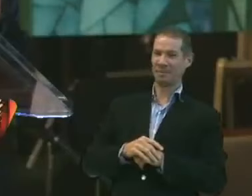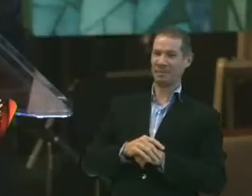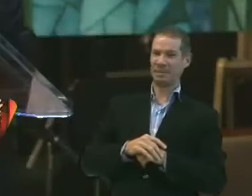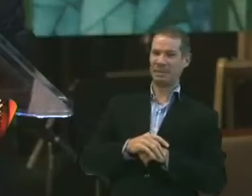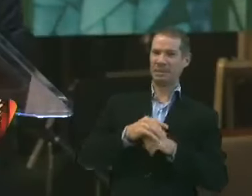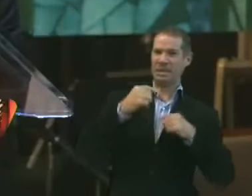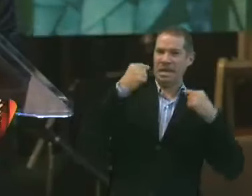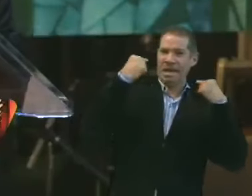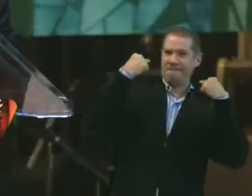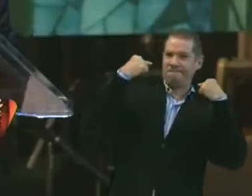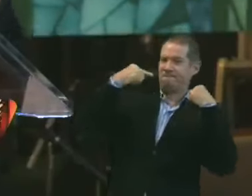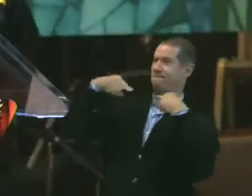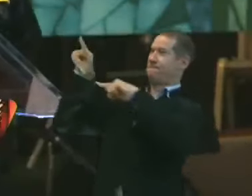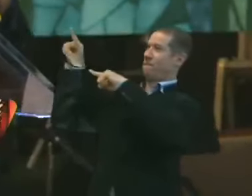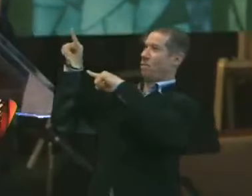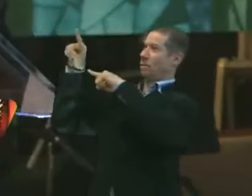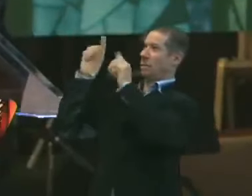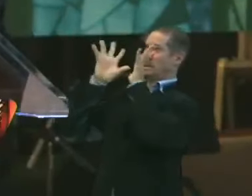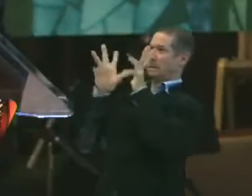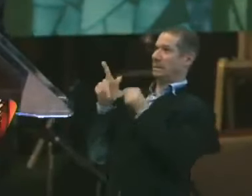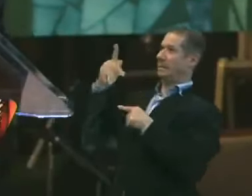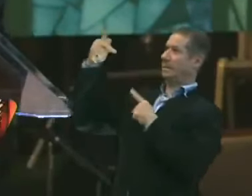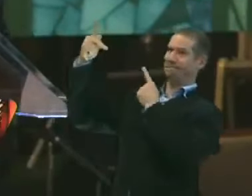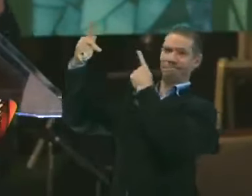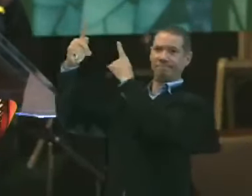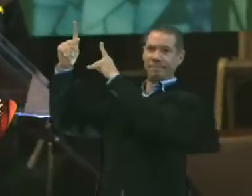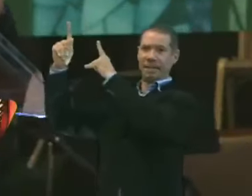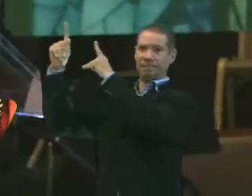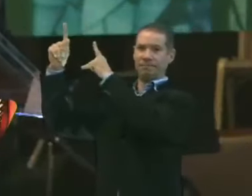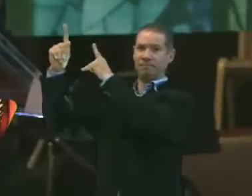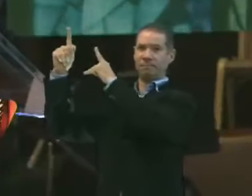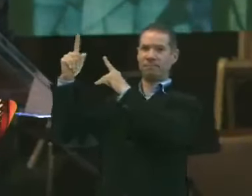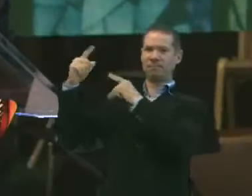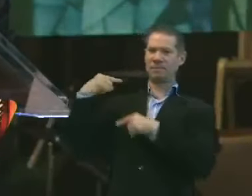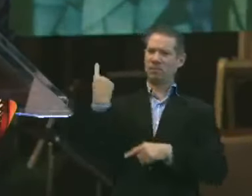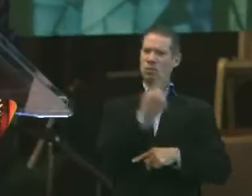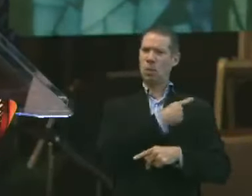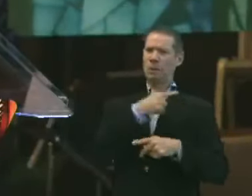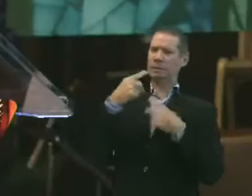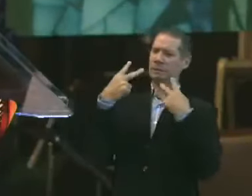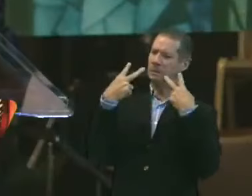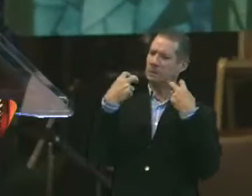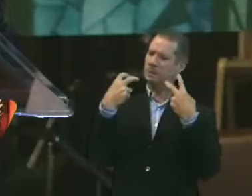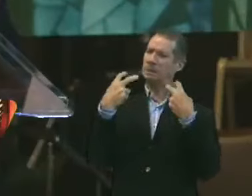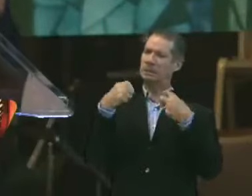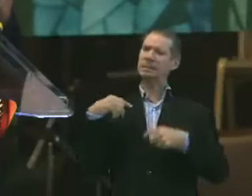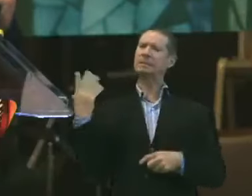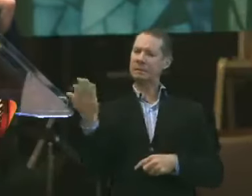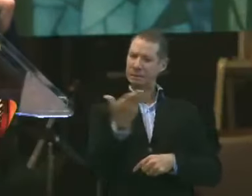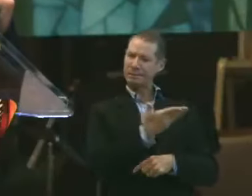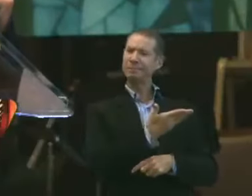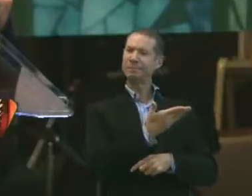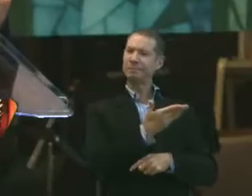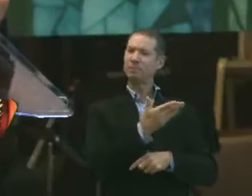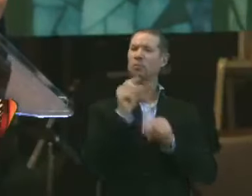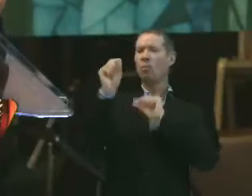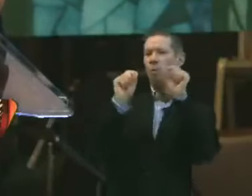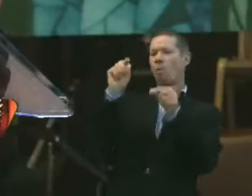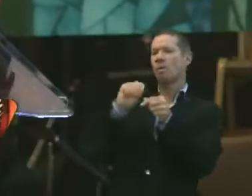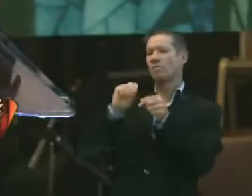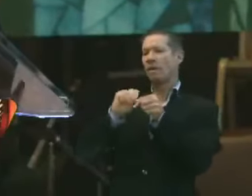Afrontam a santidade de Deus. Vem à tona. E nós percebemos isso. E aí o que nós fazemos?